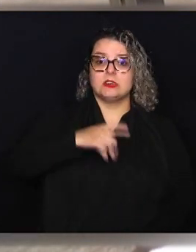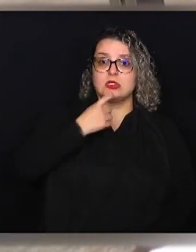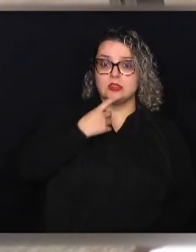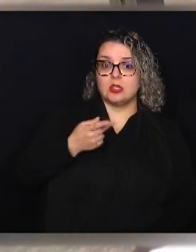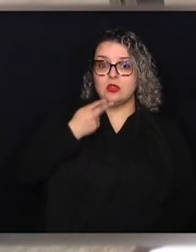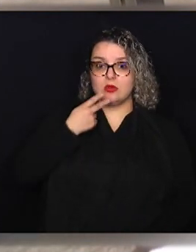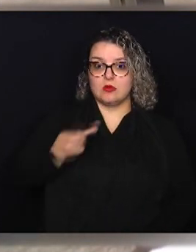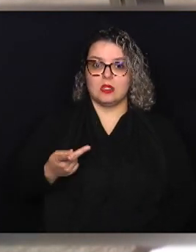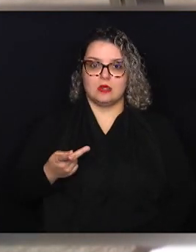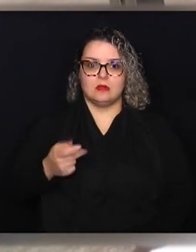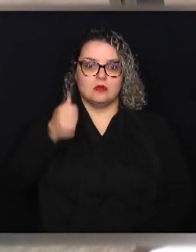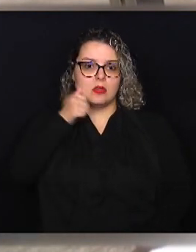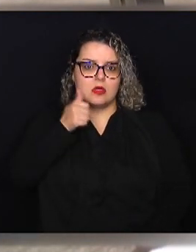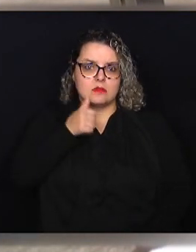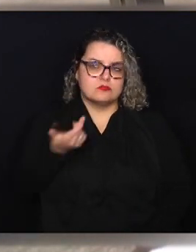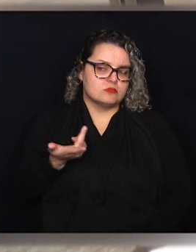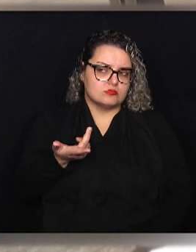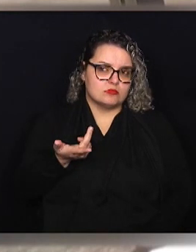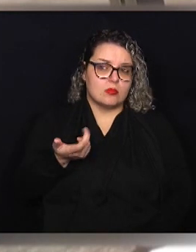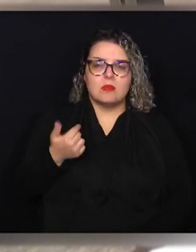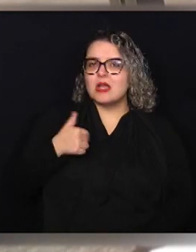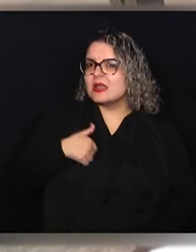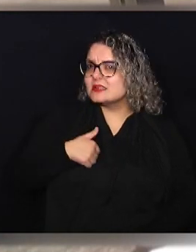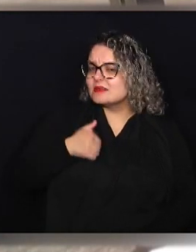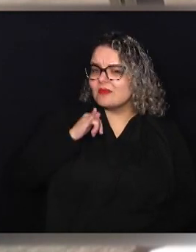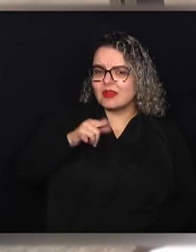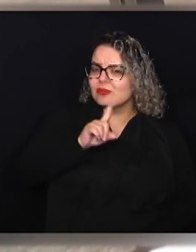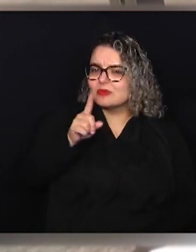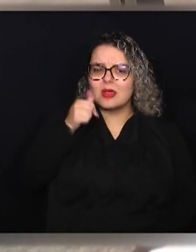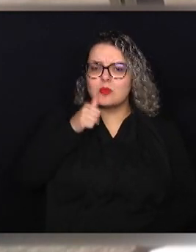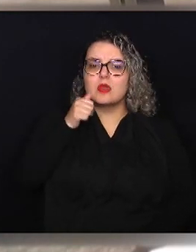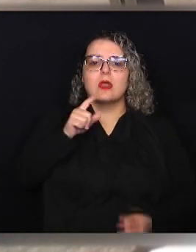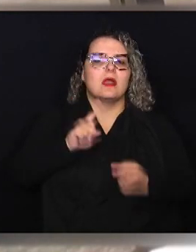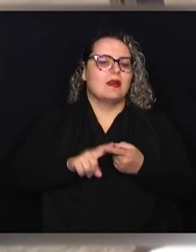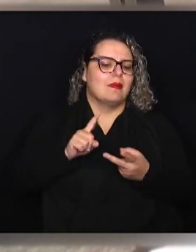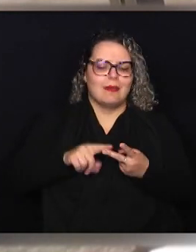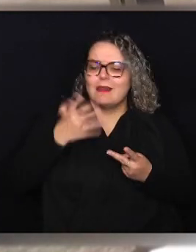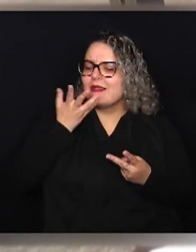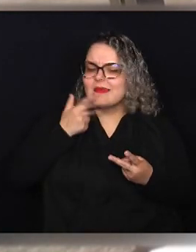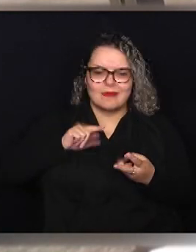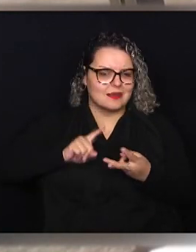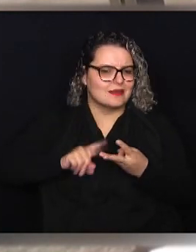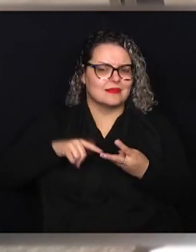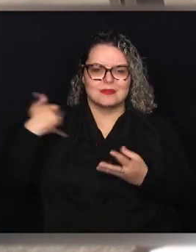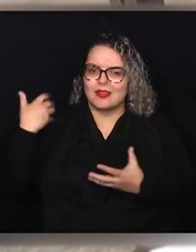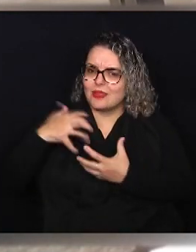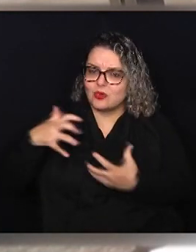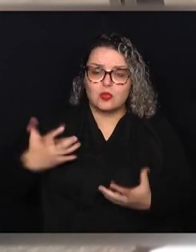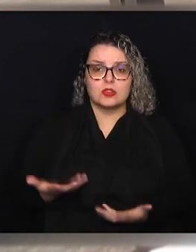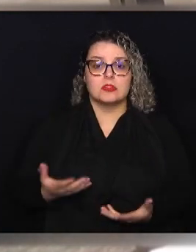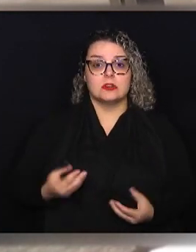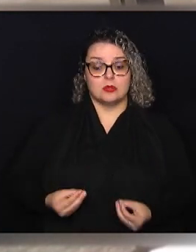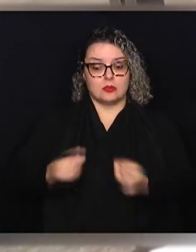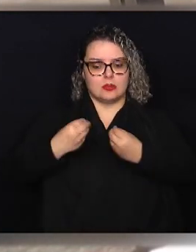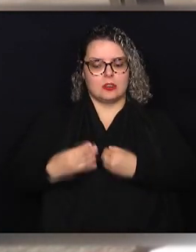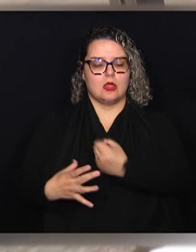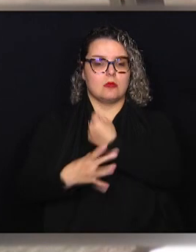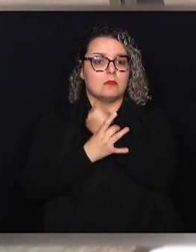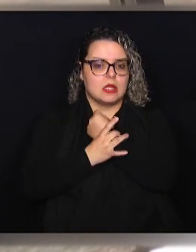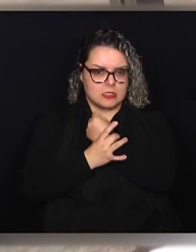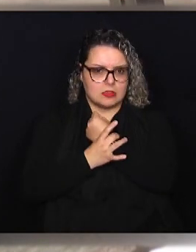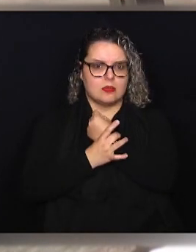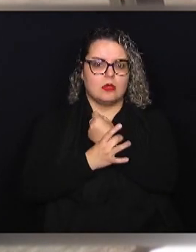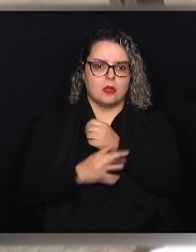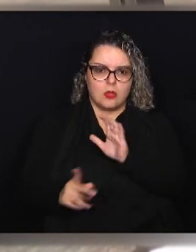Ele falou de mulheres, mas eu coloco que não é só mulheres, é mulheres, é criança, idoso, então isso traz mais segurança. Eu acho que nós já